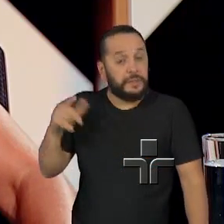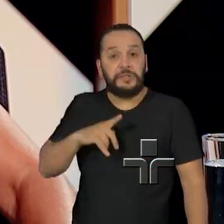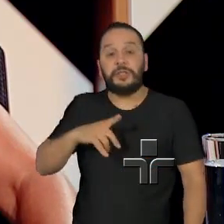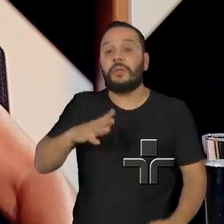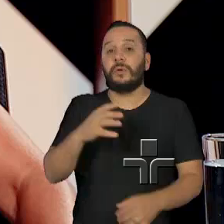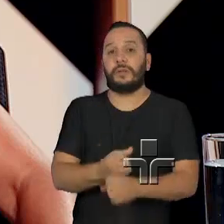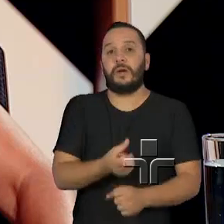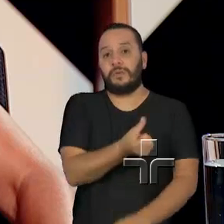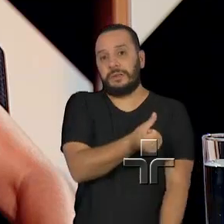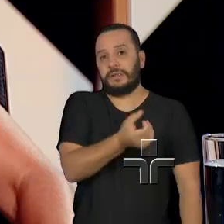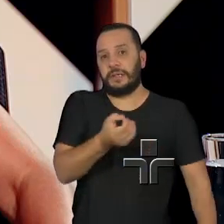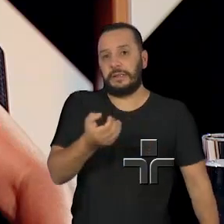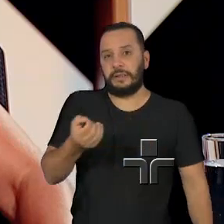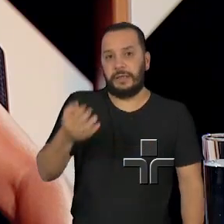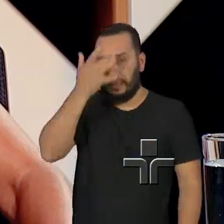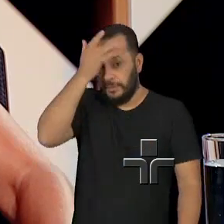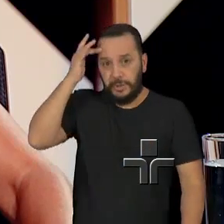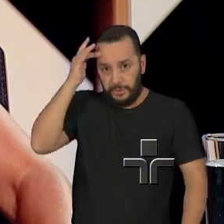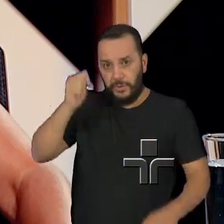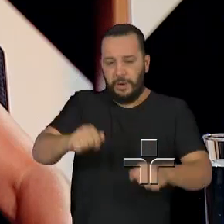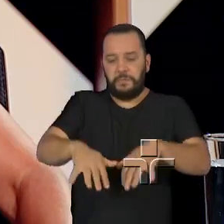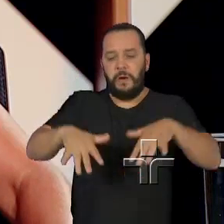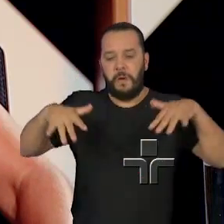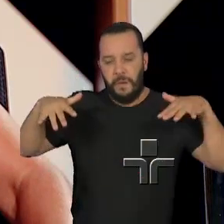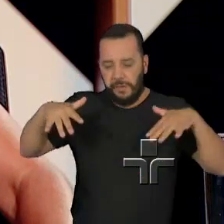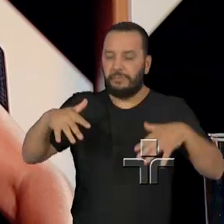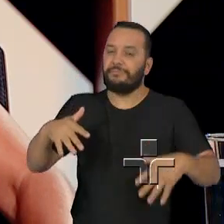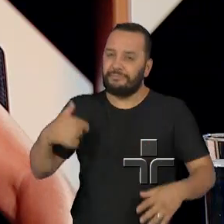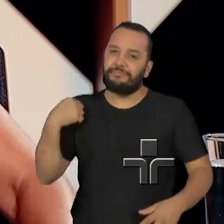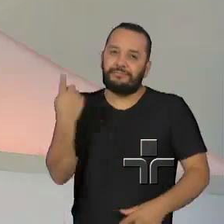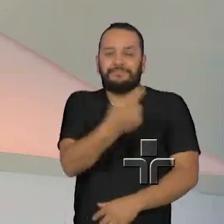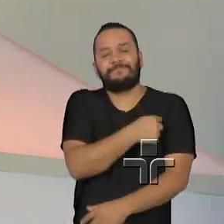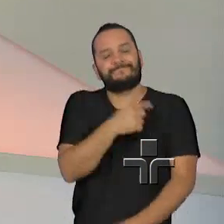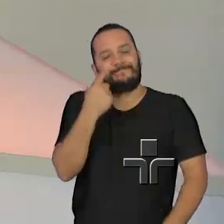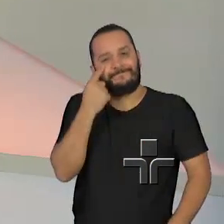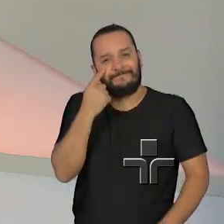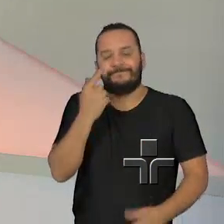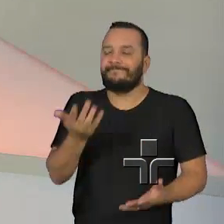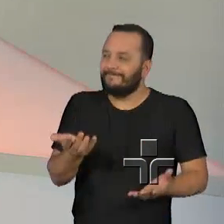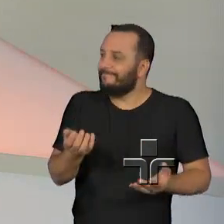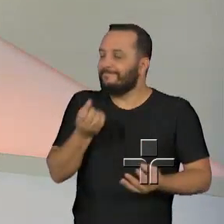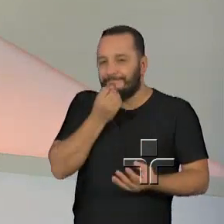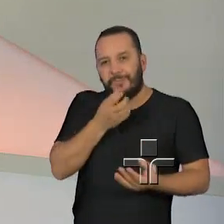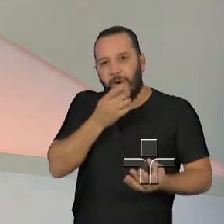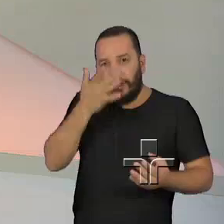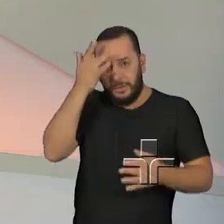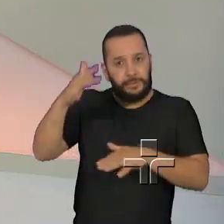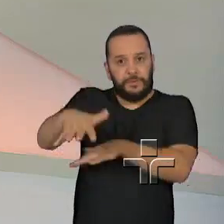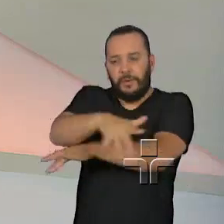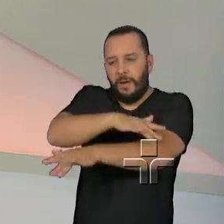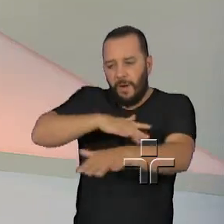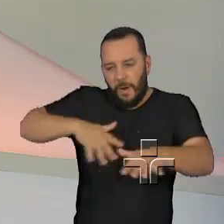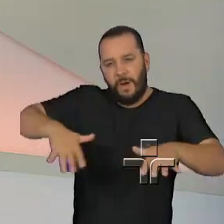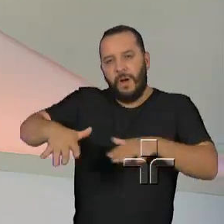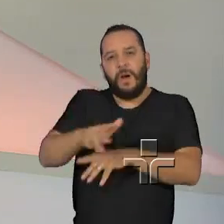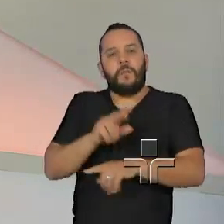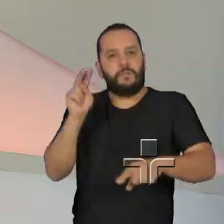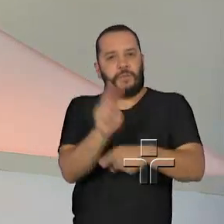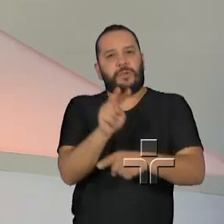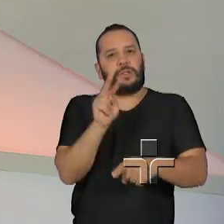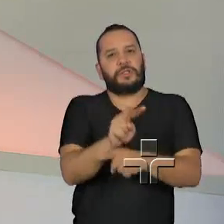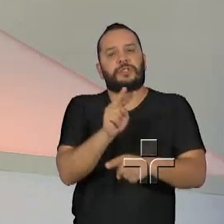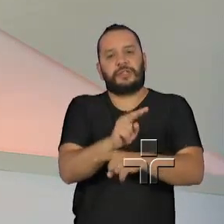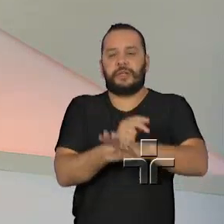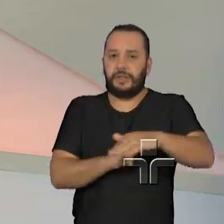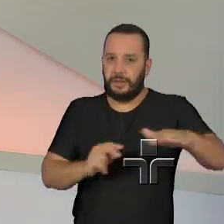600 pessoas no auditório. Então, são eventos que a gente realmente observa uma grande movimentação. rede protetiva sempre também tem um momento